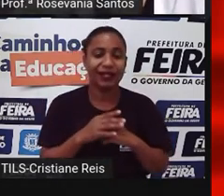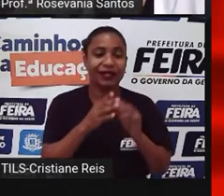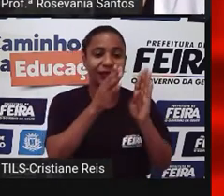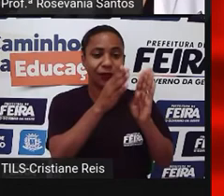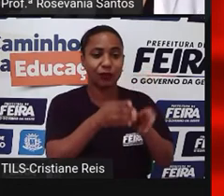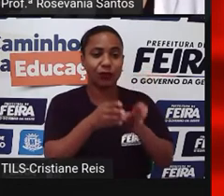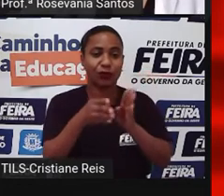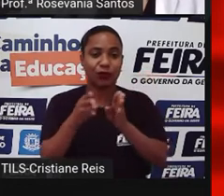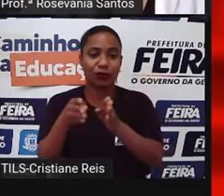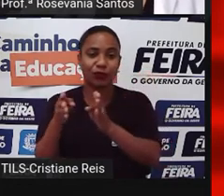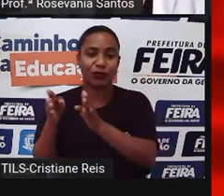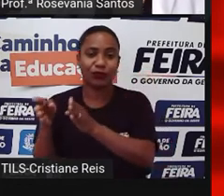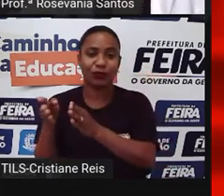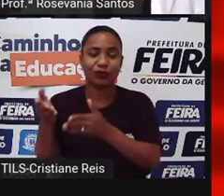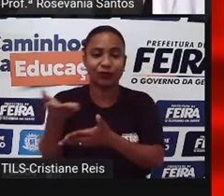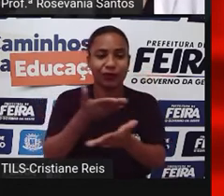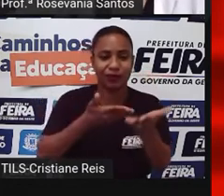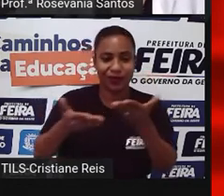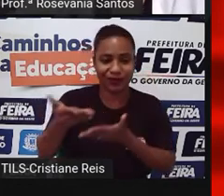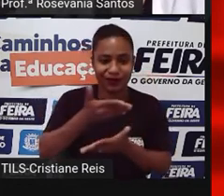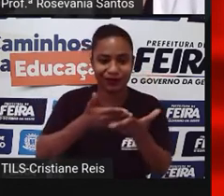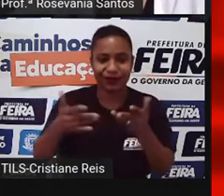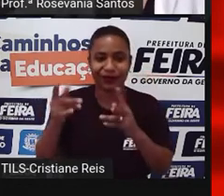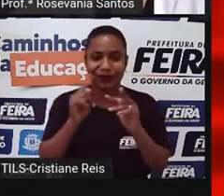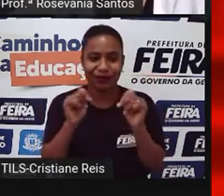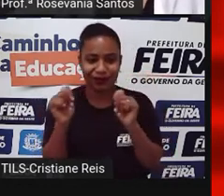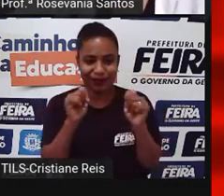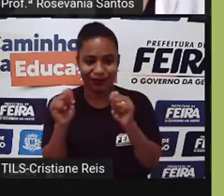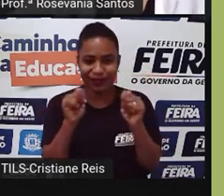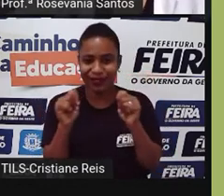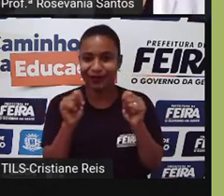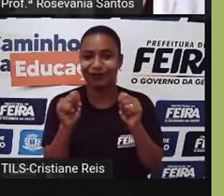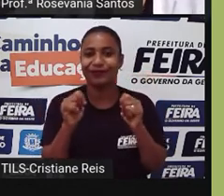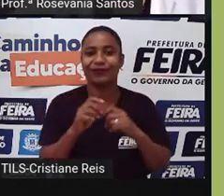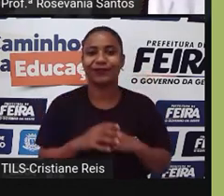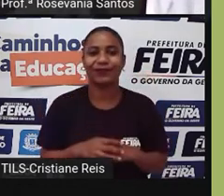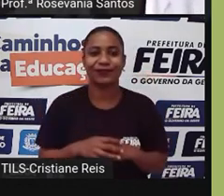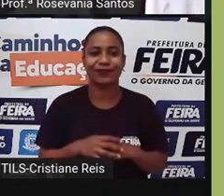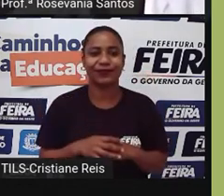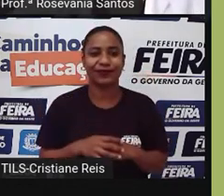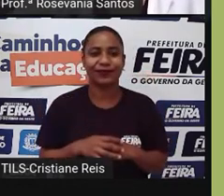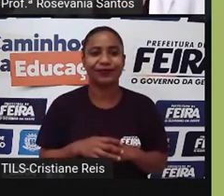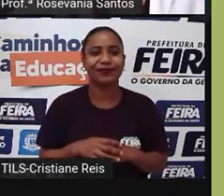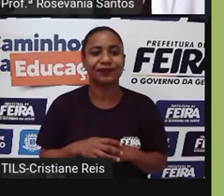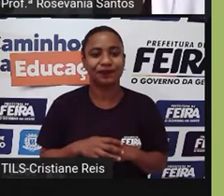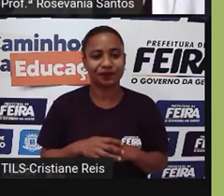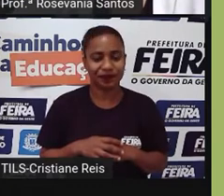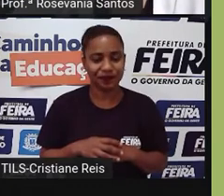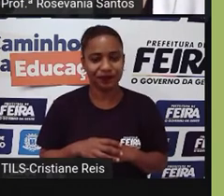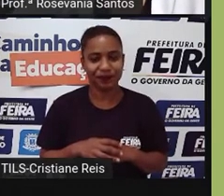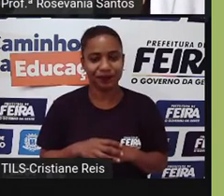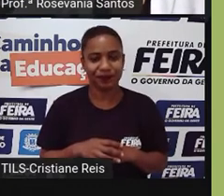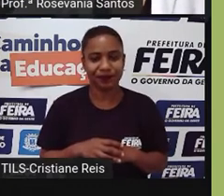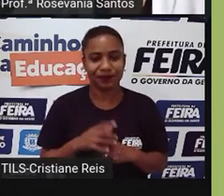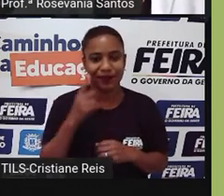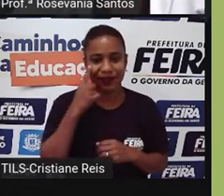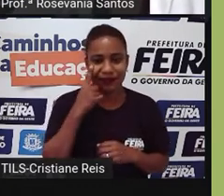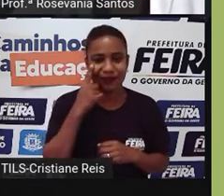cooperação econômica, né, entre eles. é a palavra, talvez, mais correta para isso. Então, aqui eu